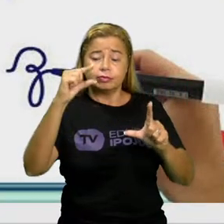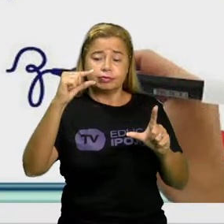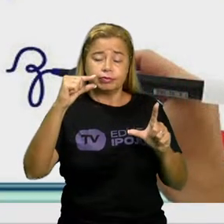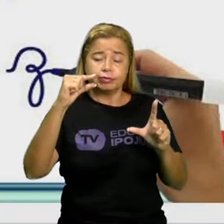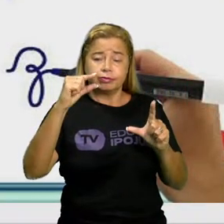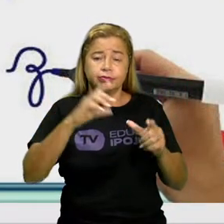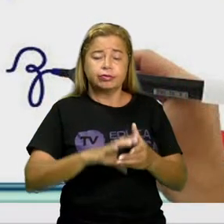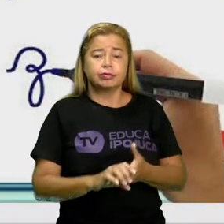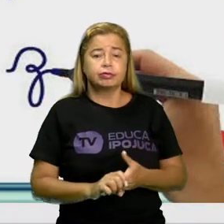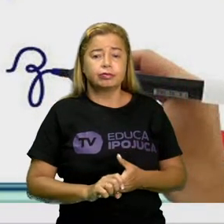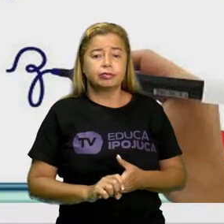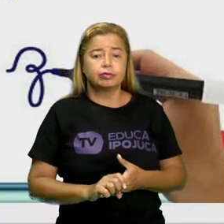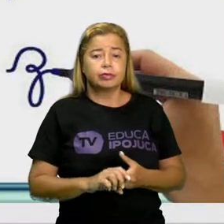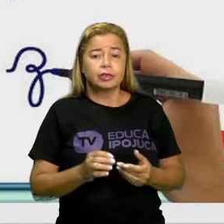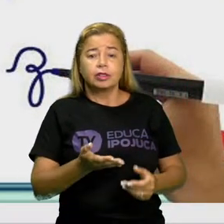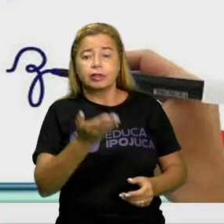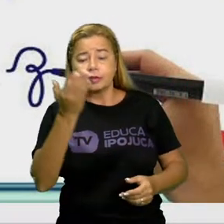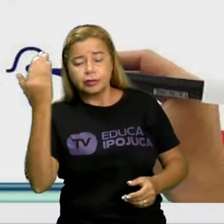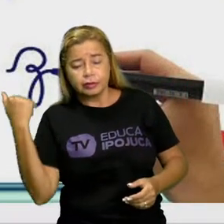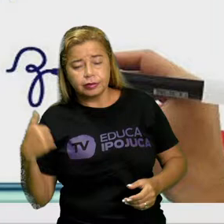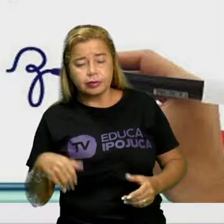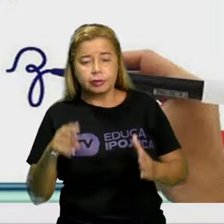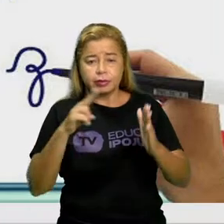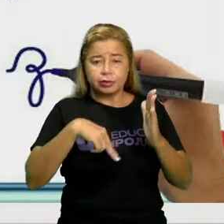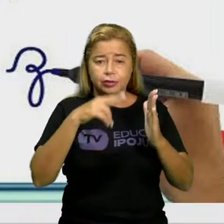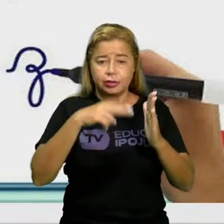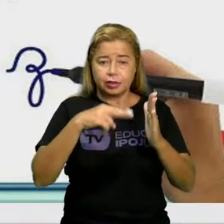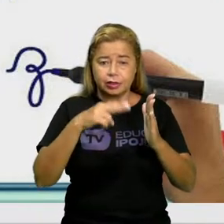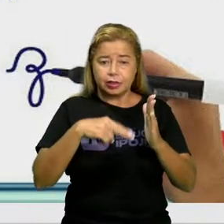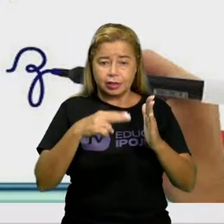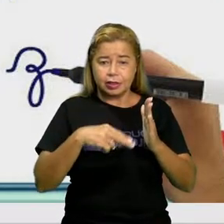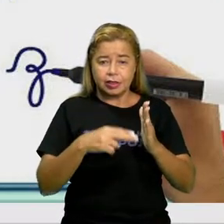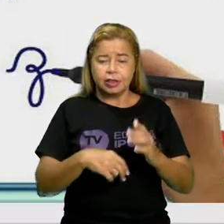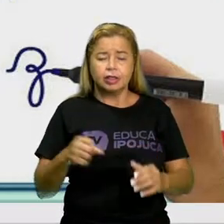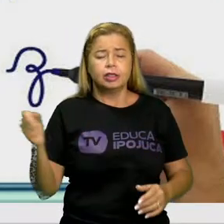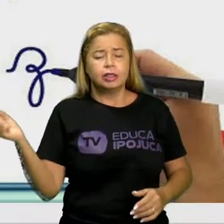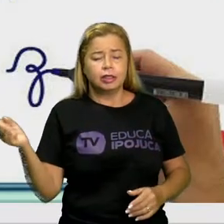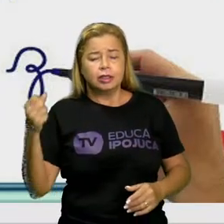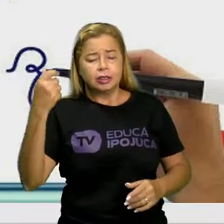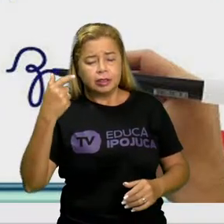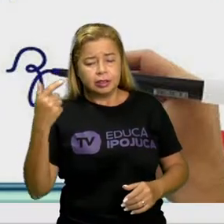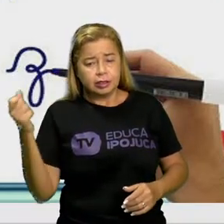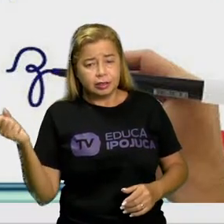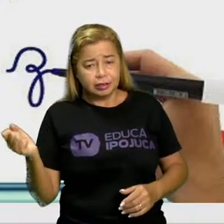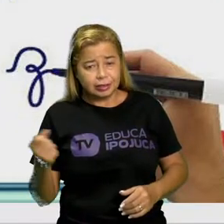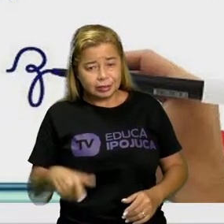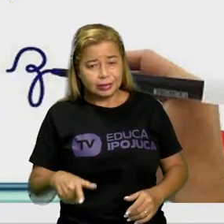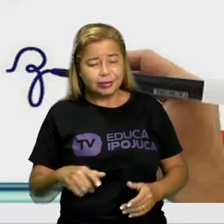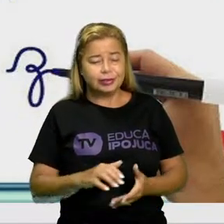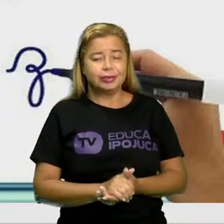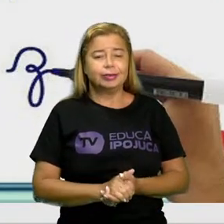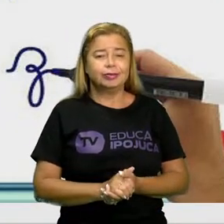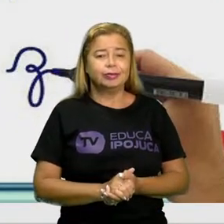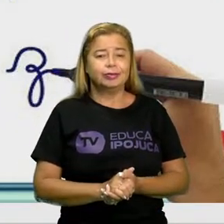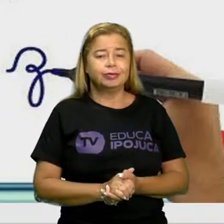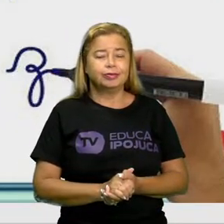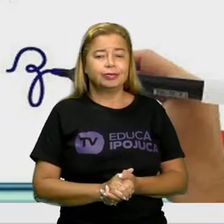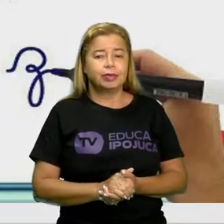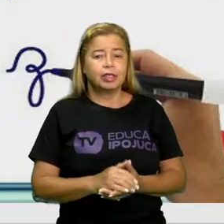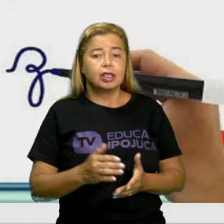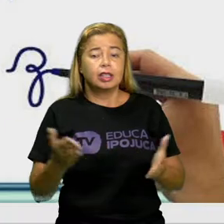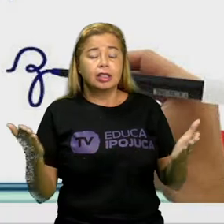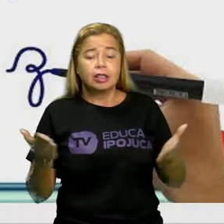Isso mesmo. Então, vamos ler com a professora mais uma vez o alfabeto? Só que dessa vez ele